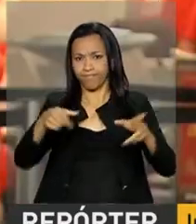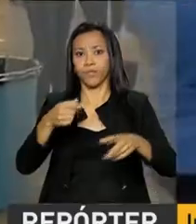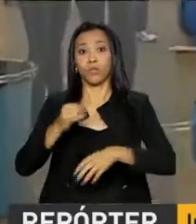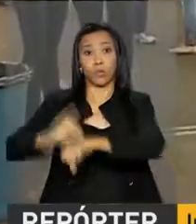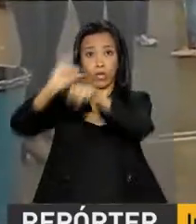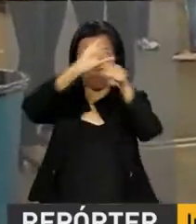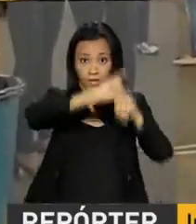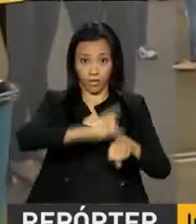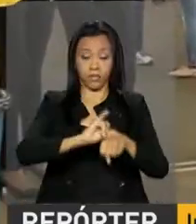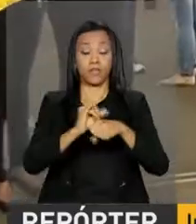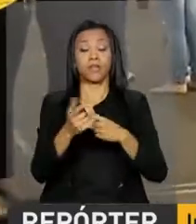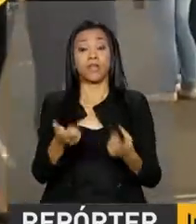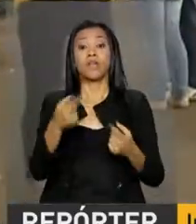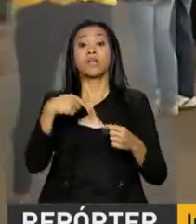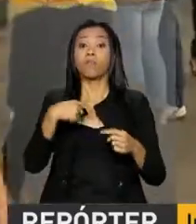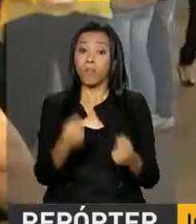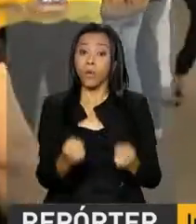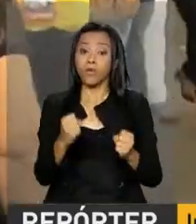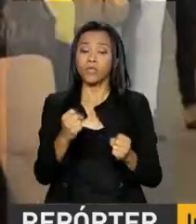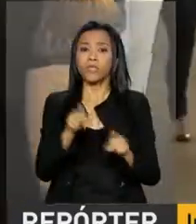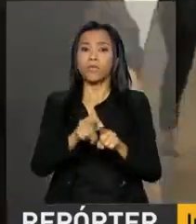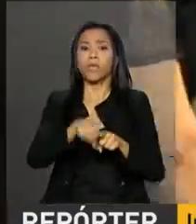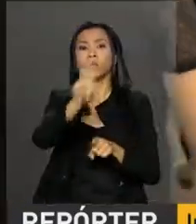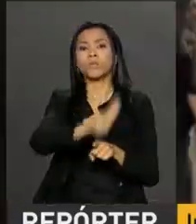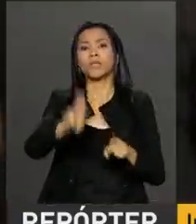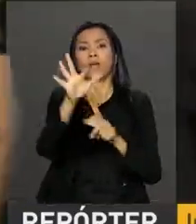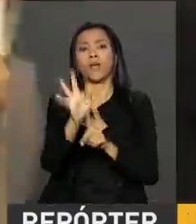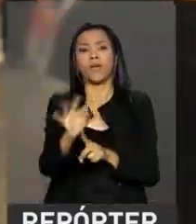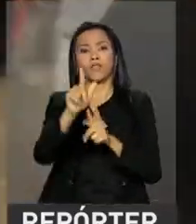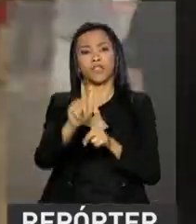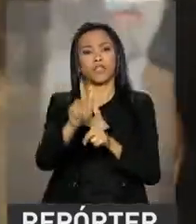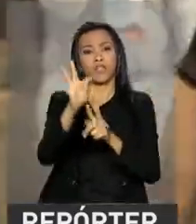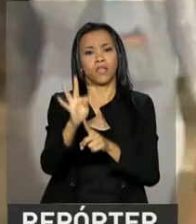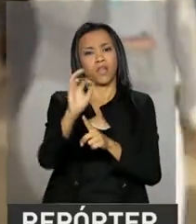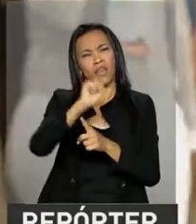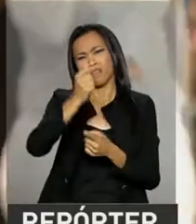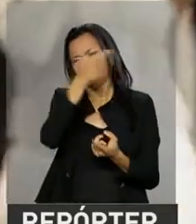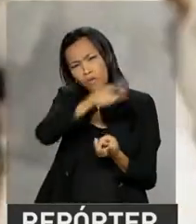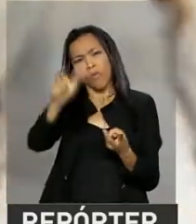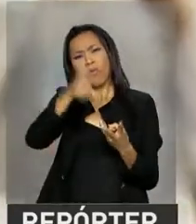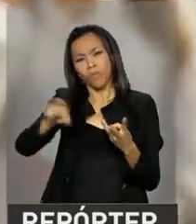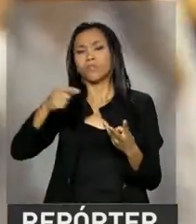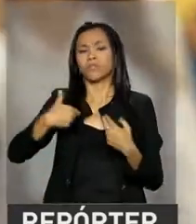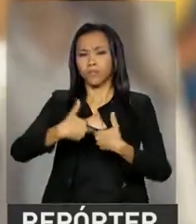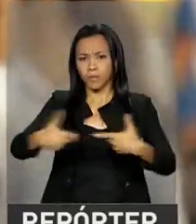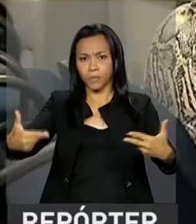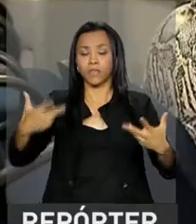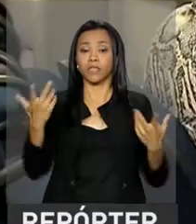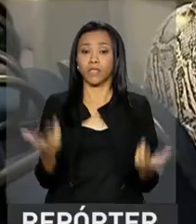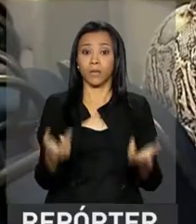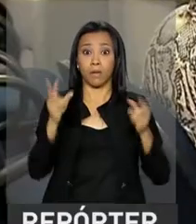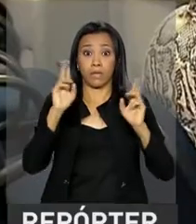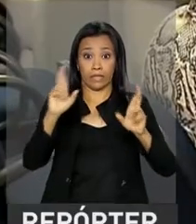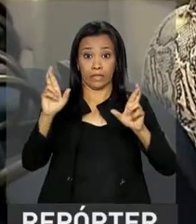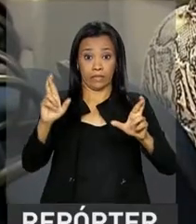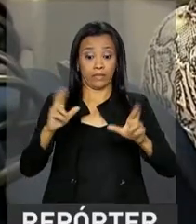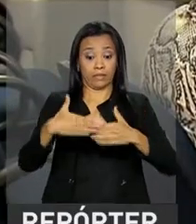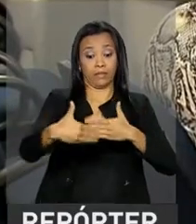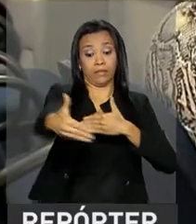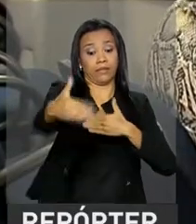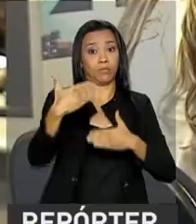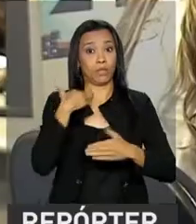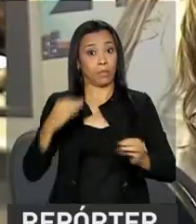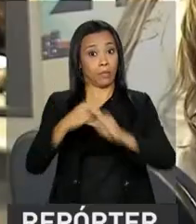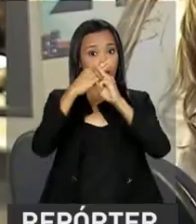programa Minha Casa Minha Vida e de uso do FGTS, entre outras modalidades. A expectativa da Caixa é que os contratos este ano